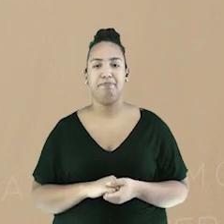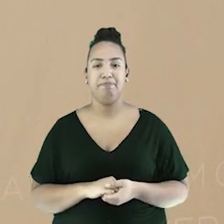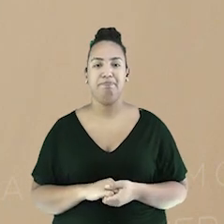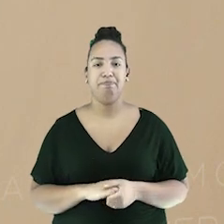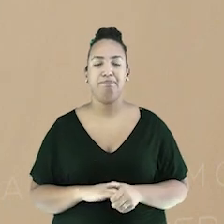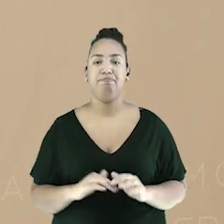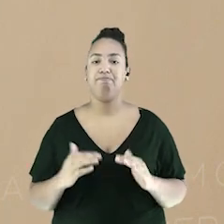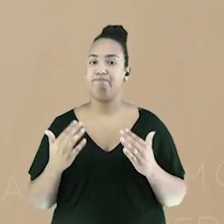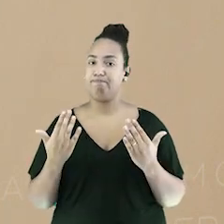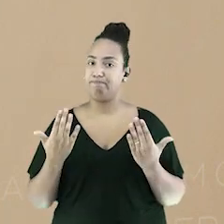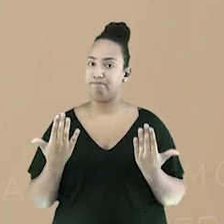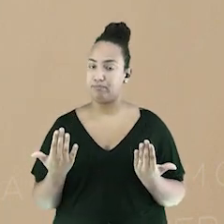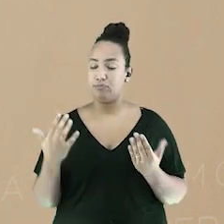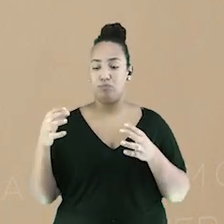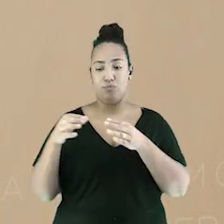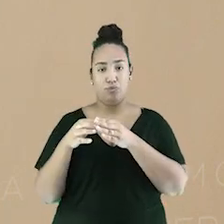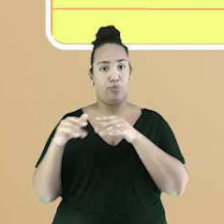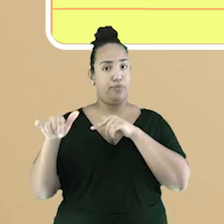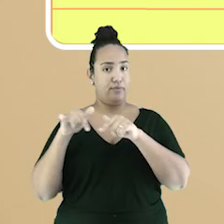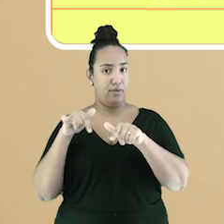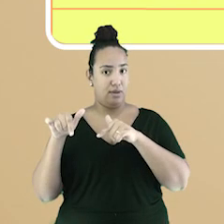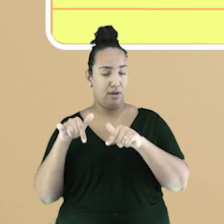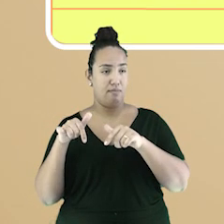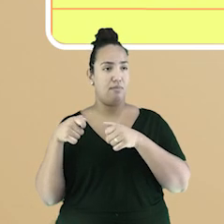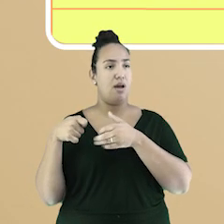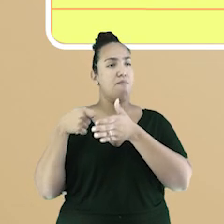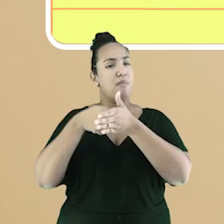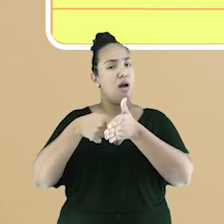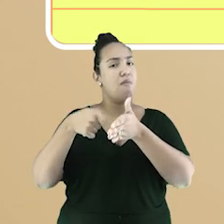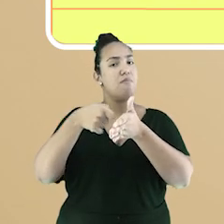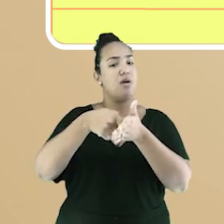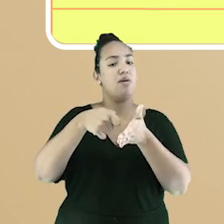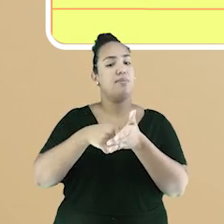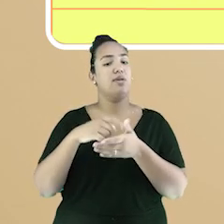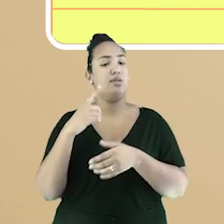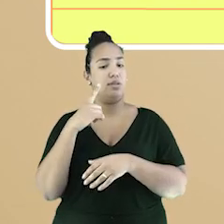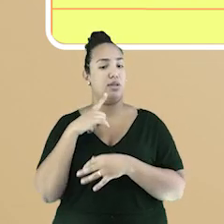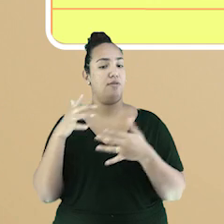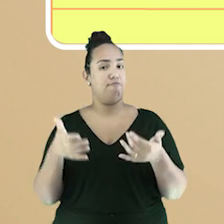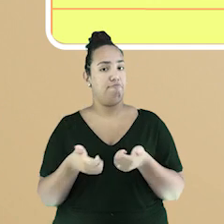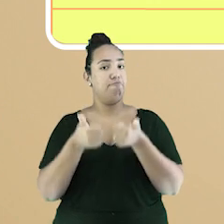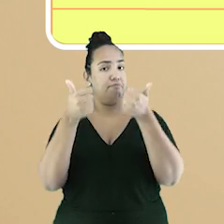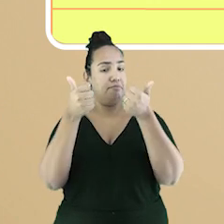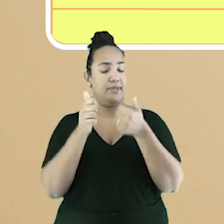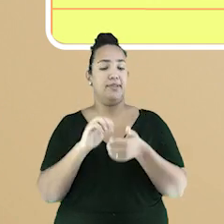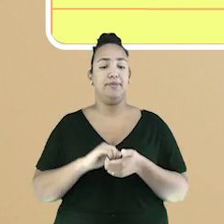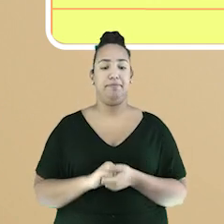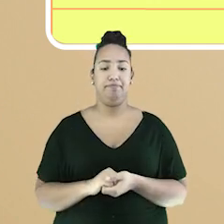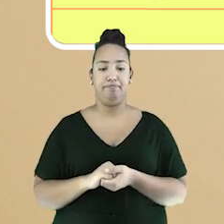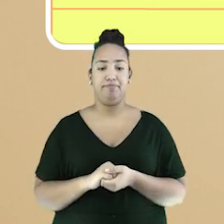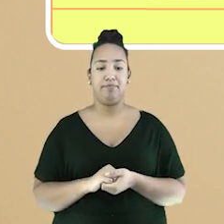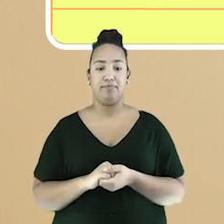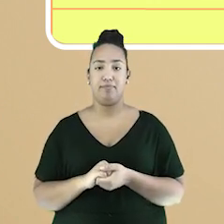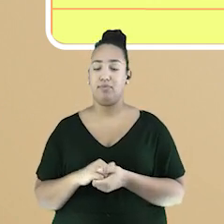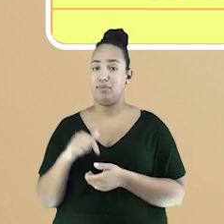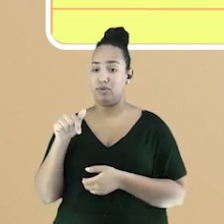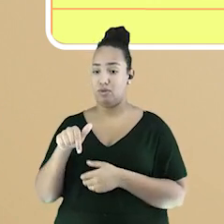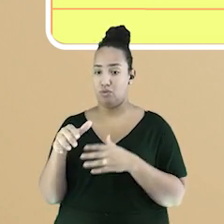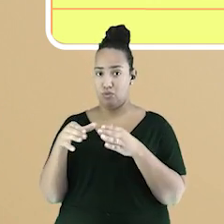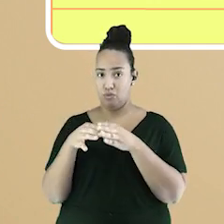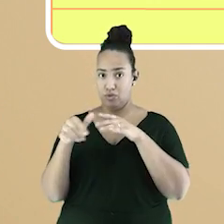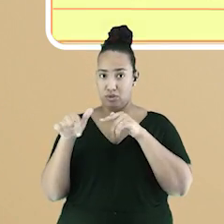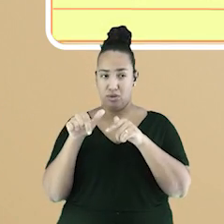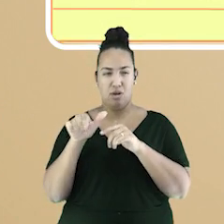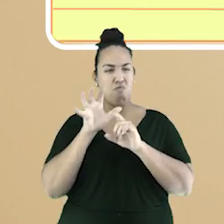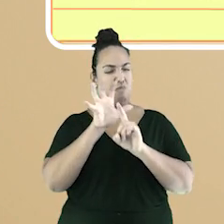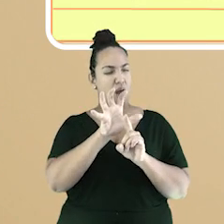algumas melhorias ao longo do século XIX. A pressão excedida pelos trabalhadores dava-se principalmente por meio de